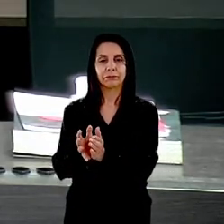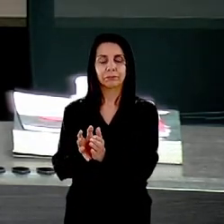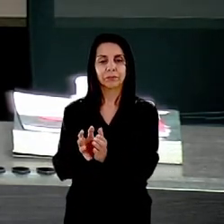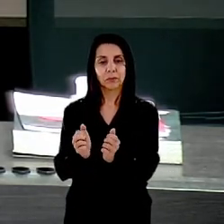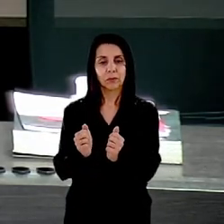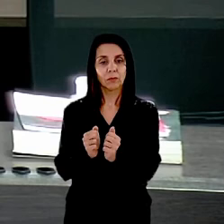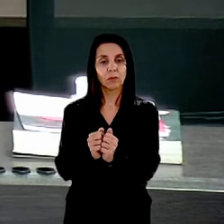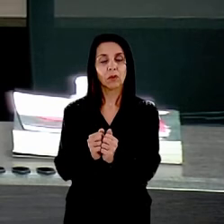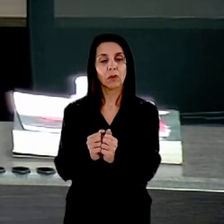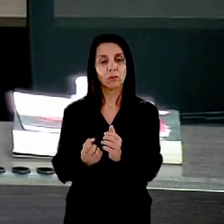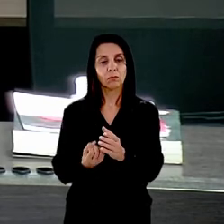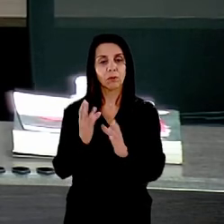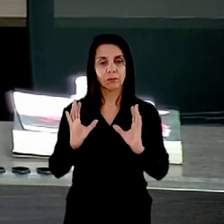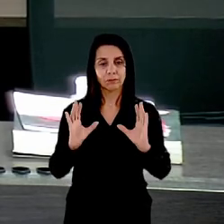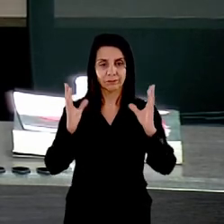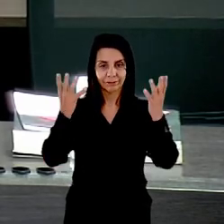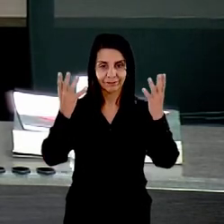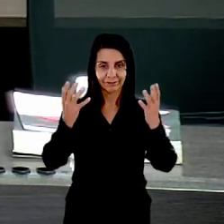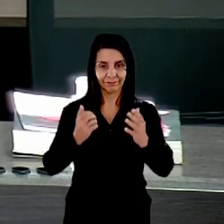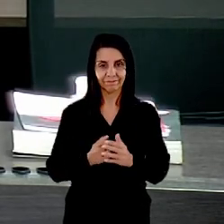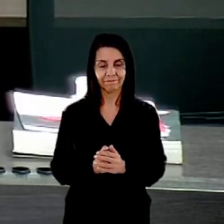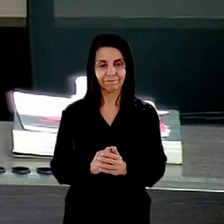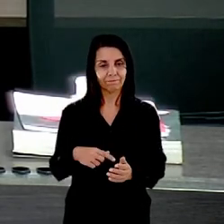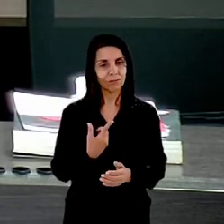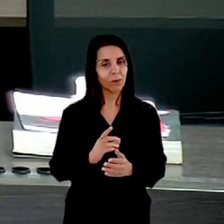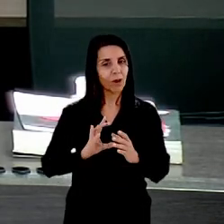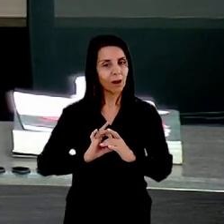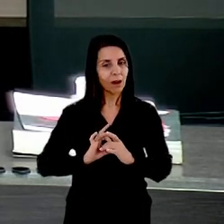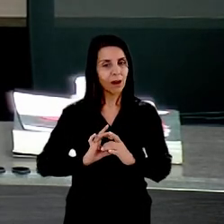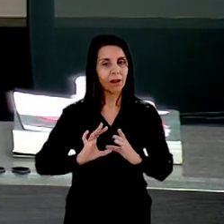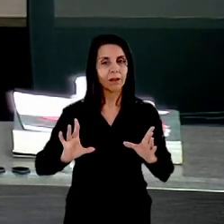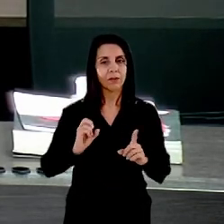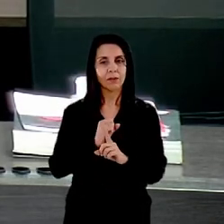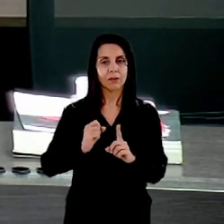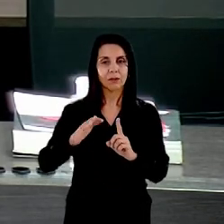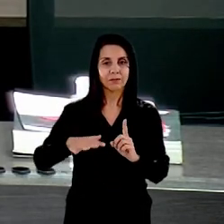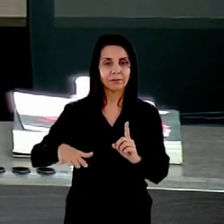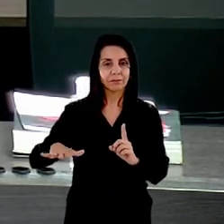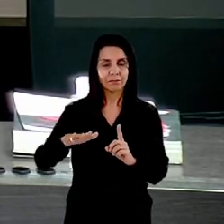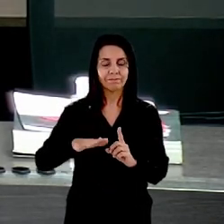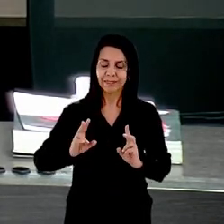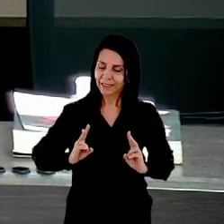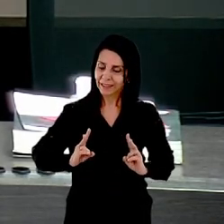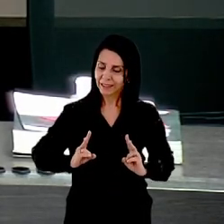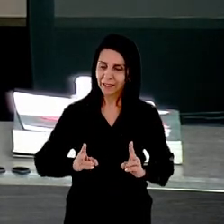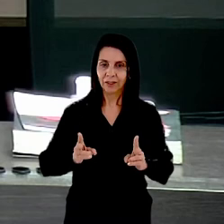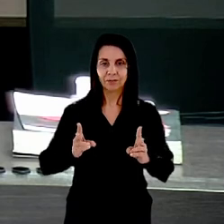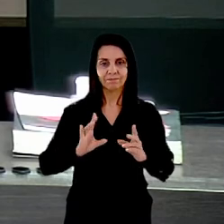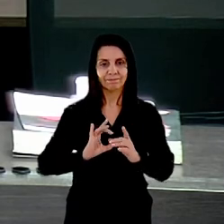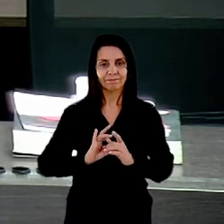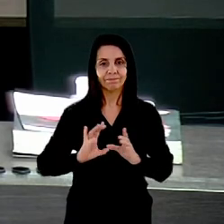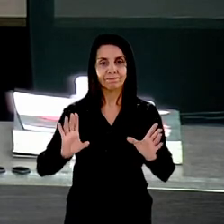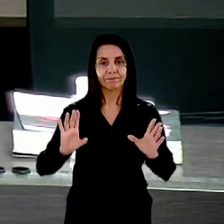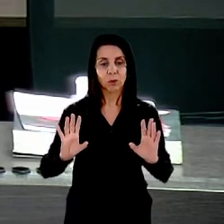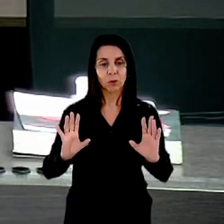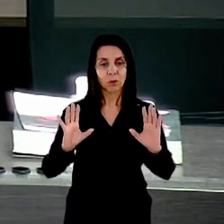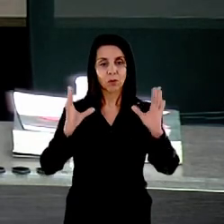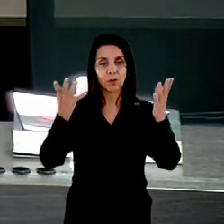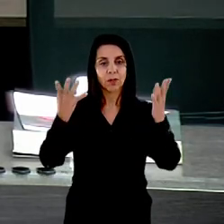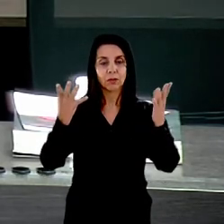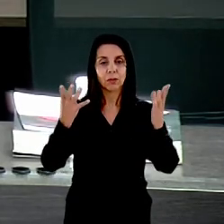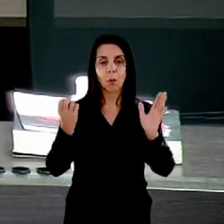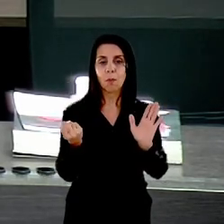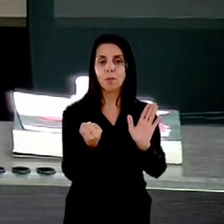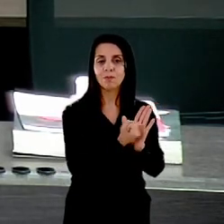está à disposição da sociedade civil hoje e sempre este evento é apenas um símbolo